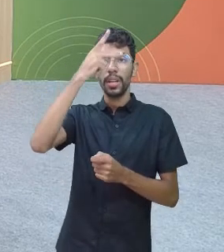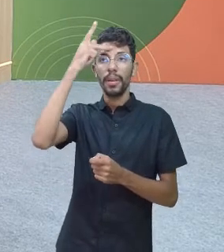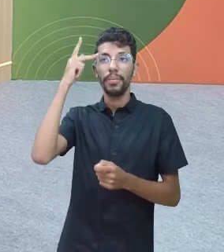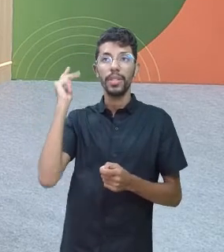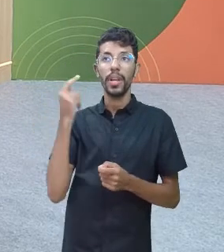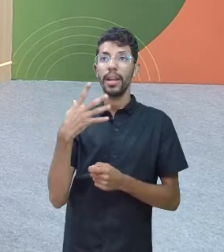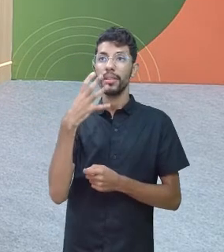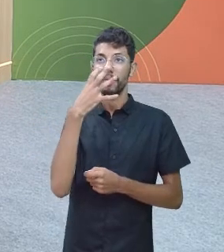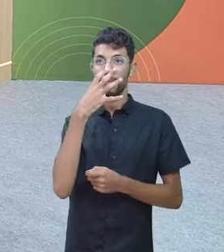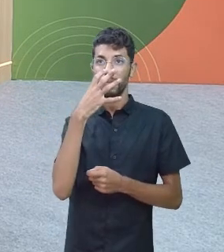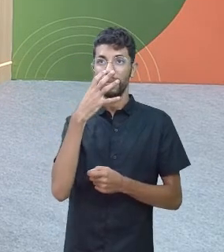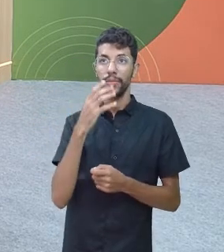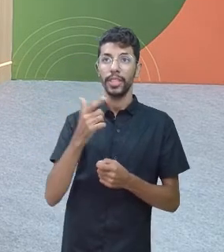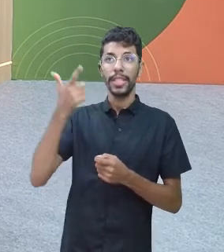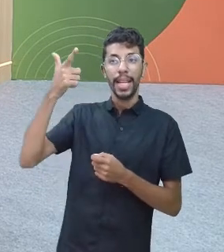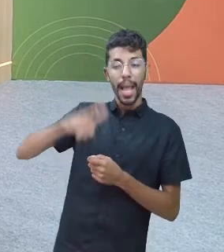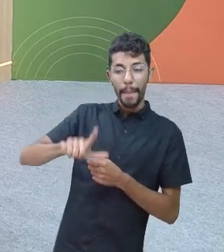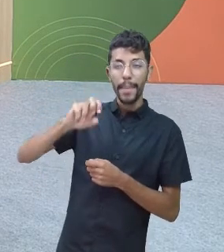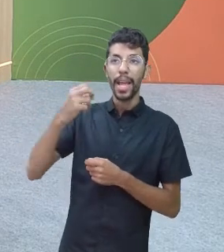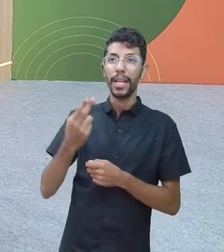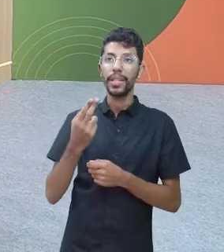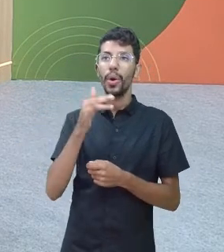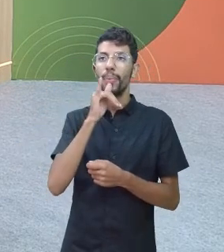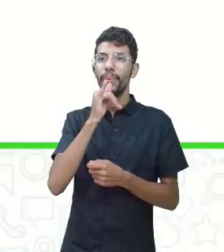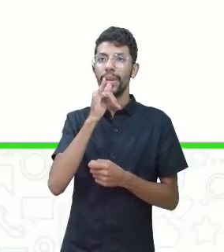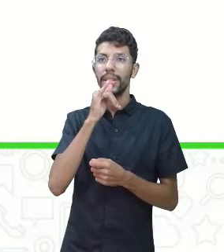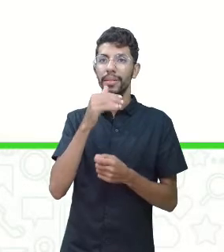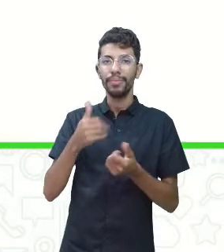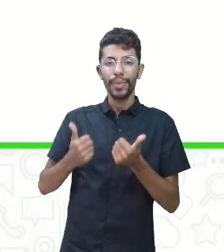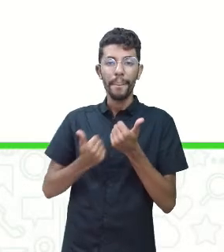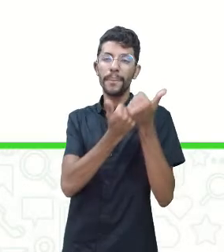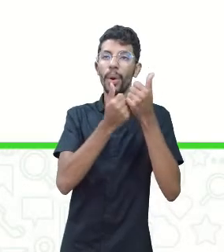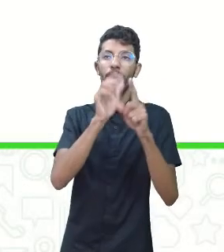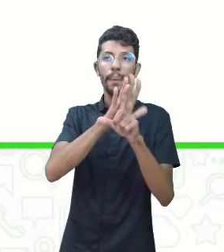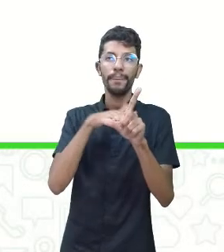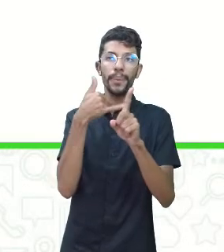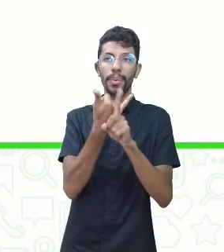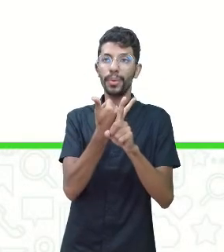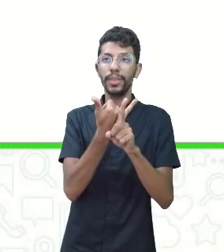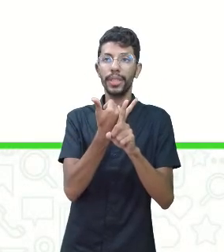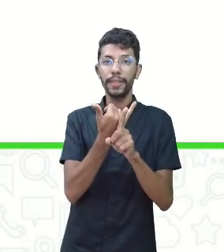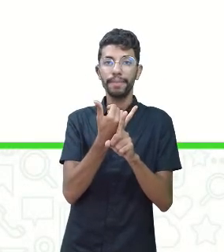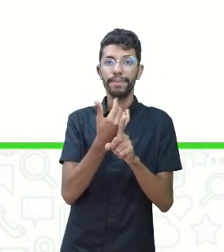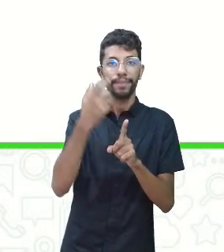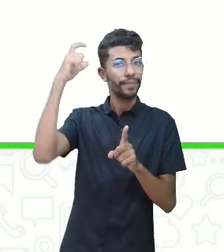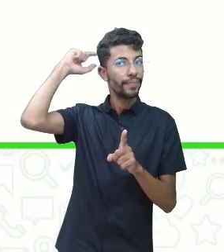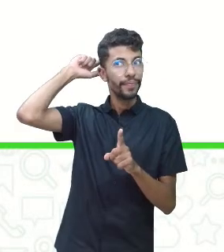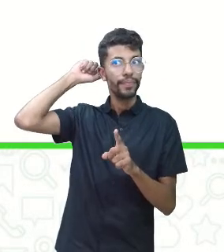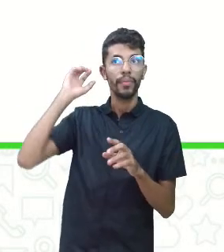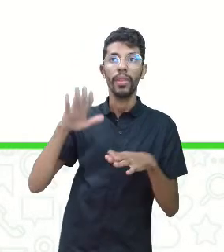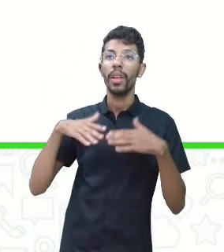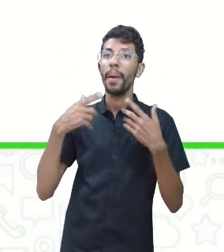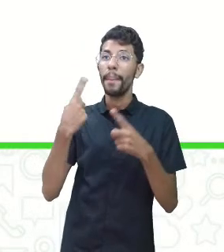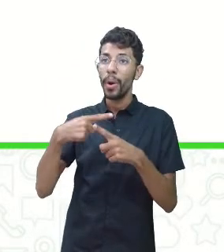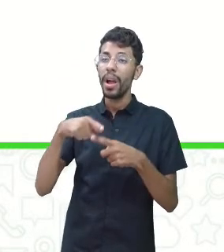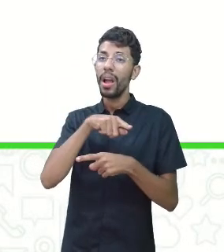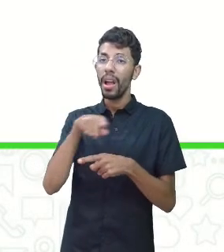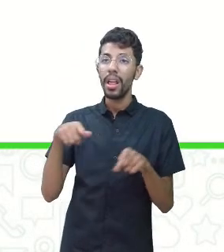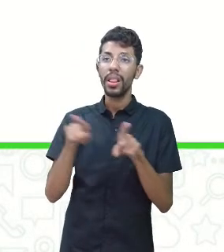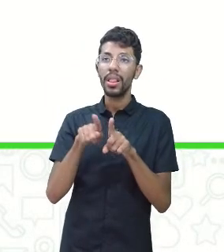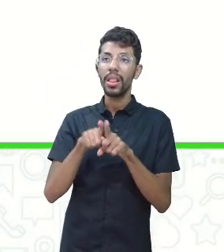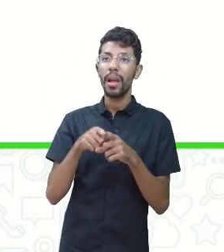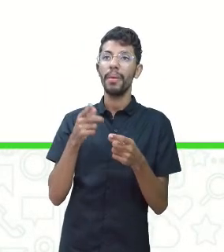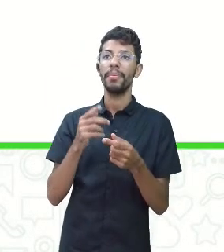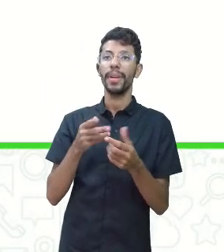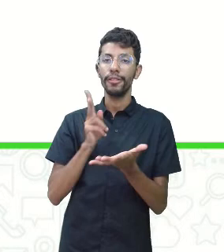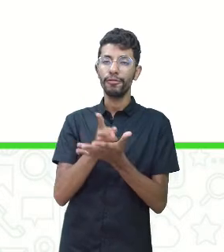assistem, repetem ou indiretamente contribuem com o bullying. Pois eles também mantêm o sistema